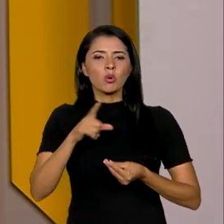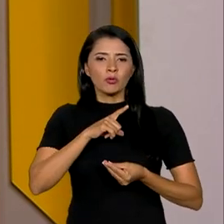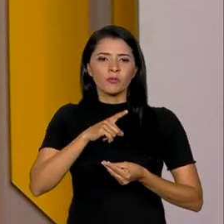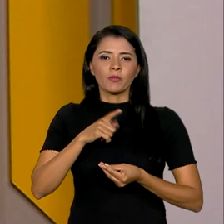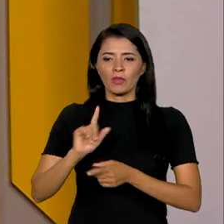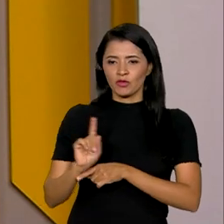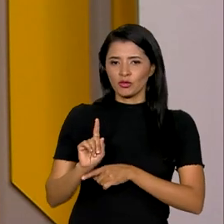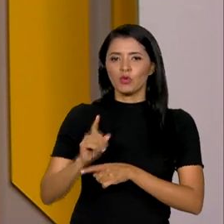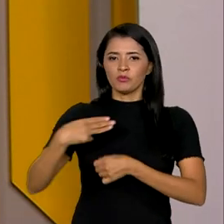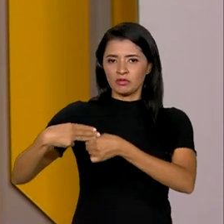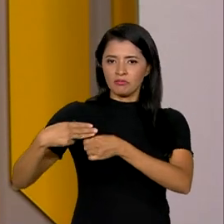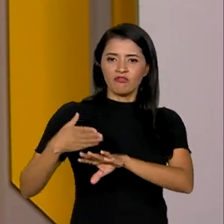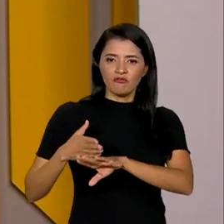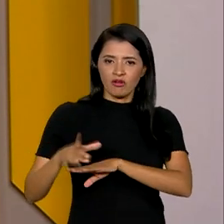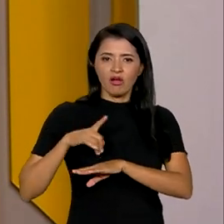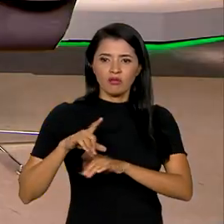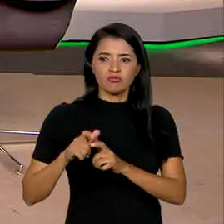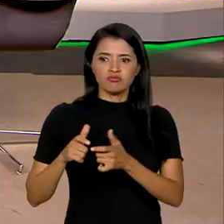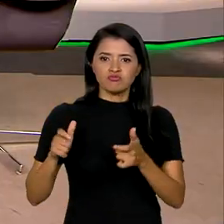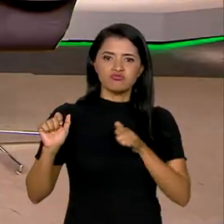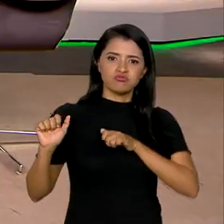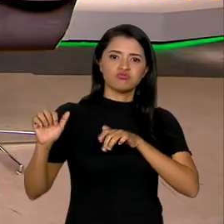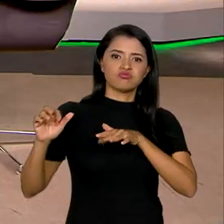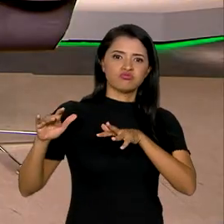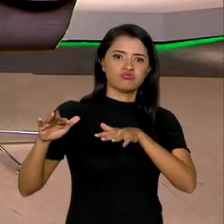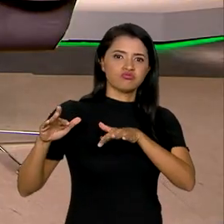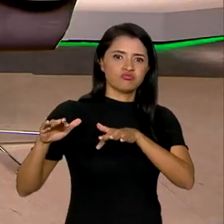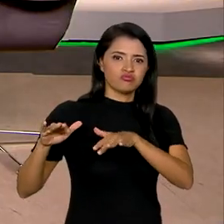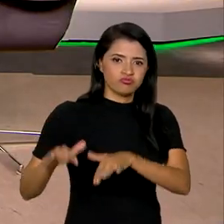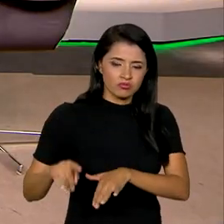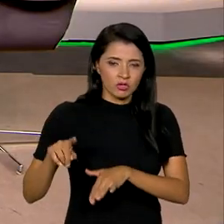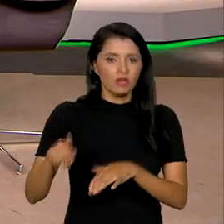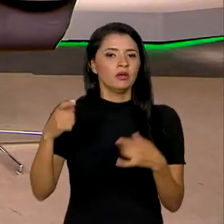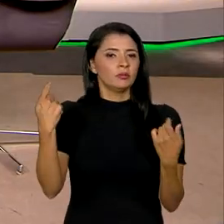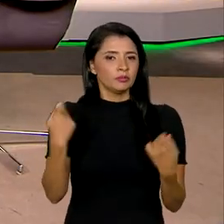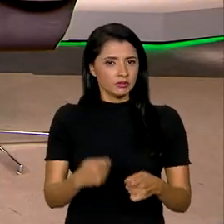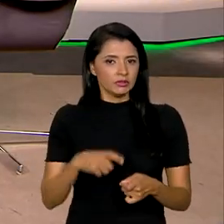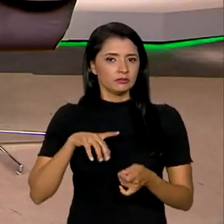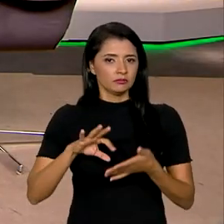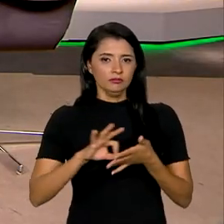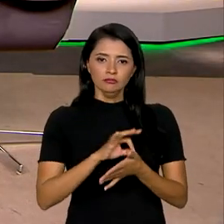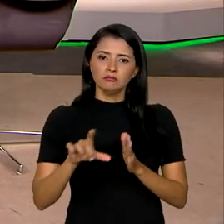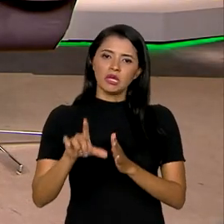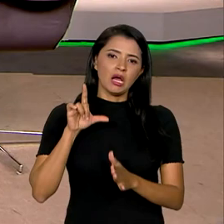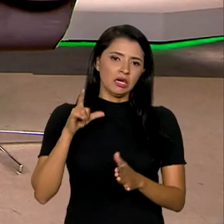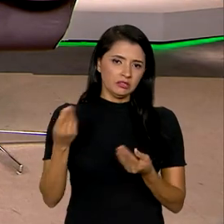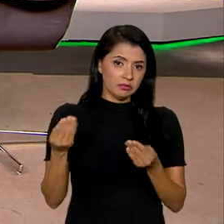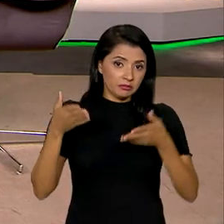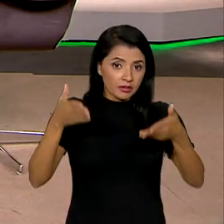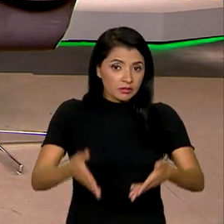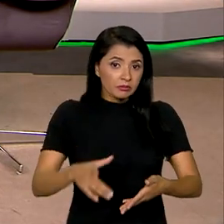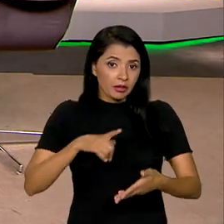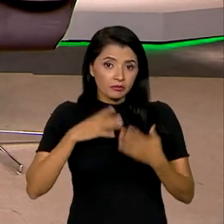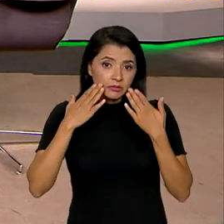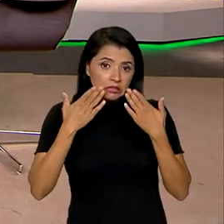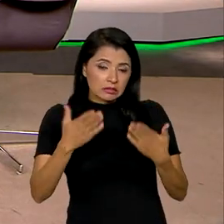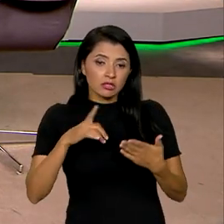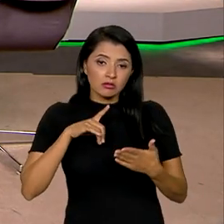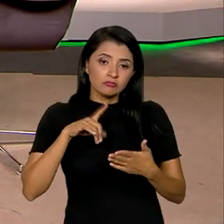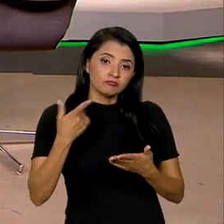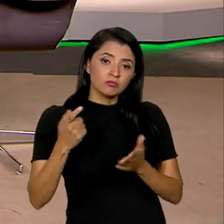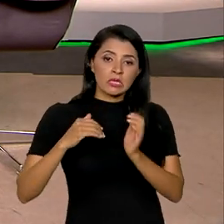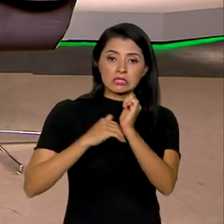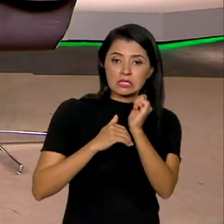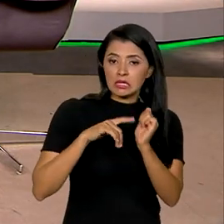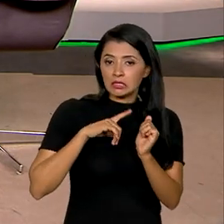municipais, que vão também em grande número, eles têm que se inscrever, digamos assim, para participar de uma apresentação, pegar uma